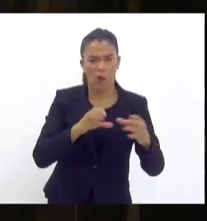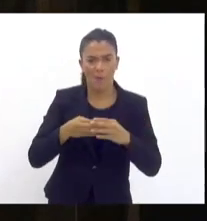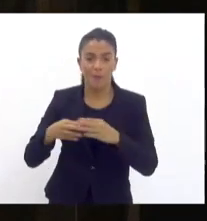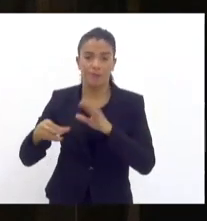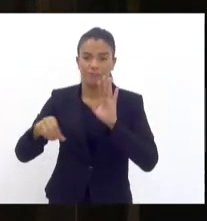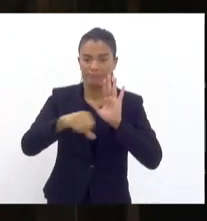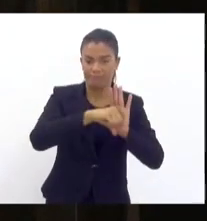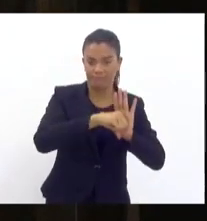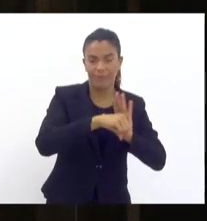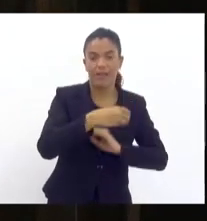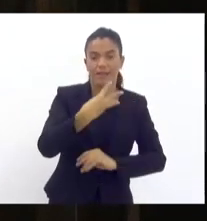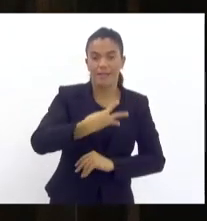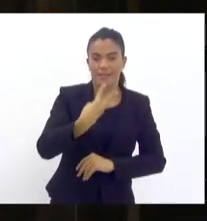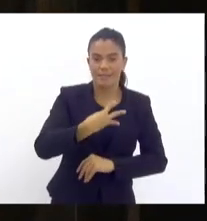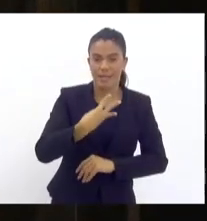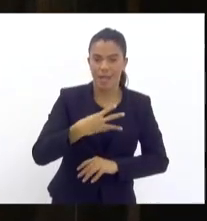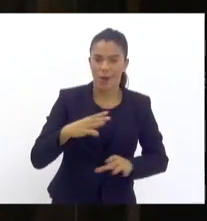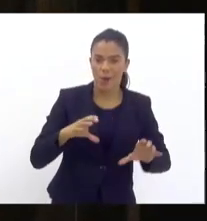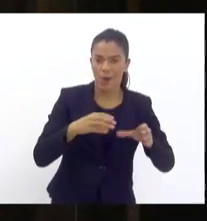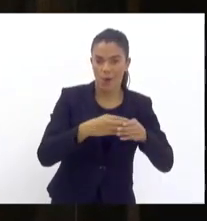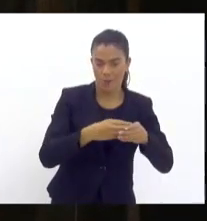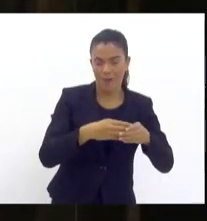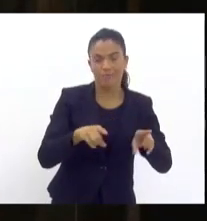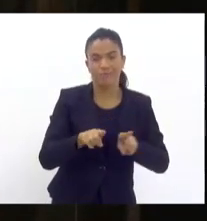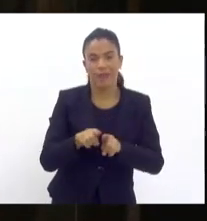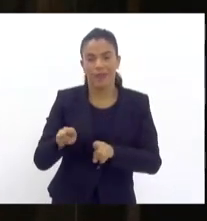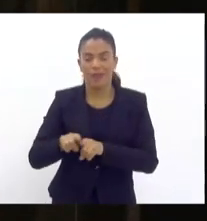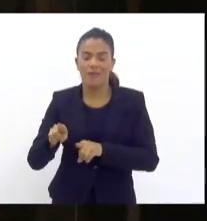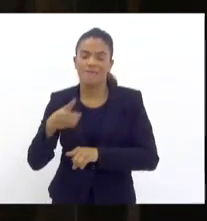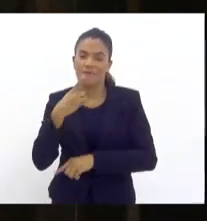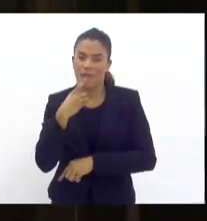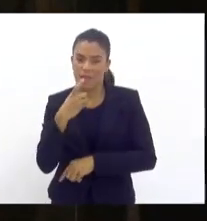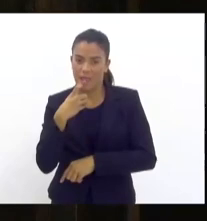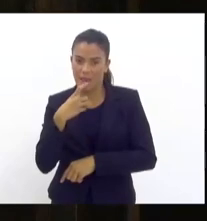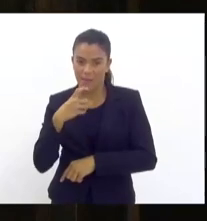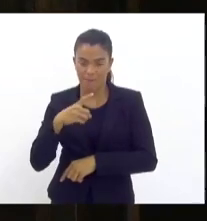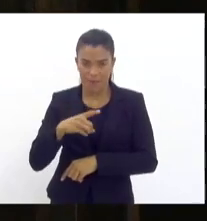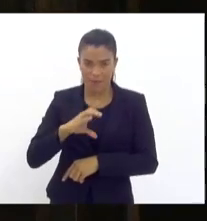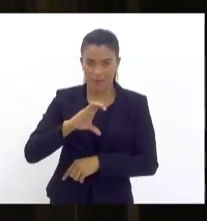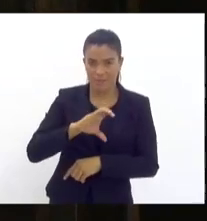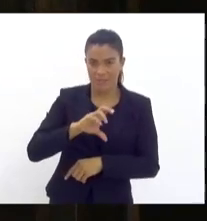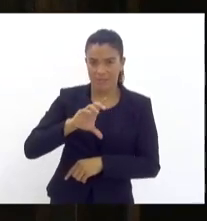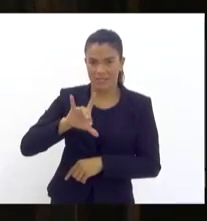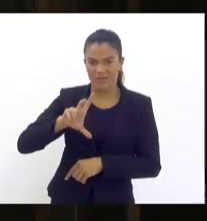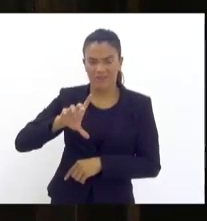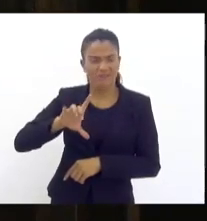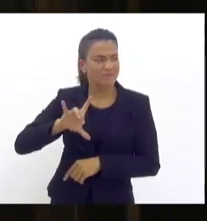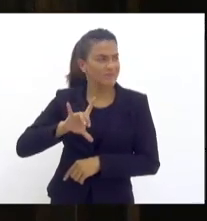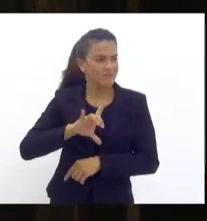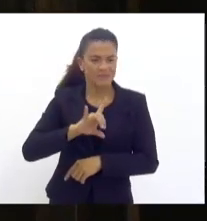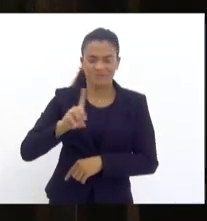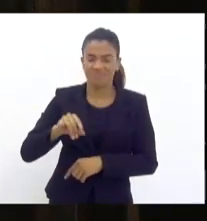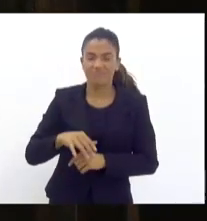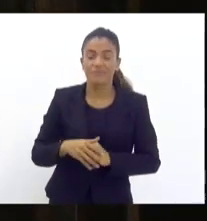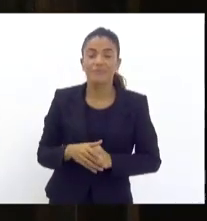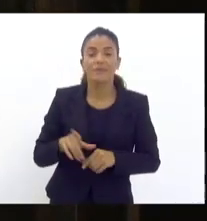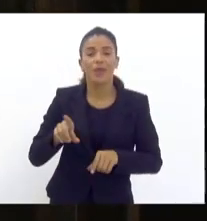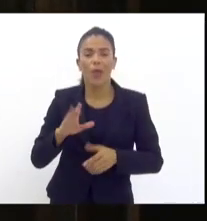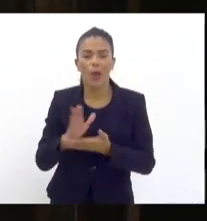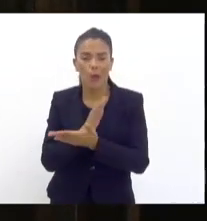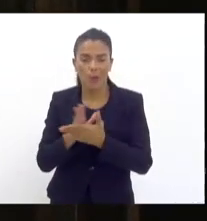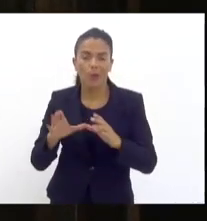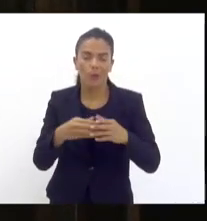ocuparam espaços na comunidade do Quitungo e em outras comunidades de Jacarepaguá.